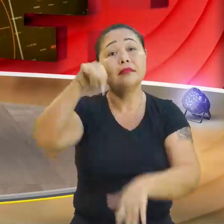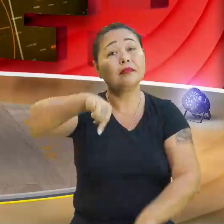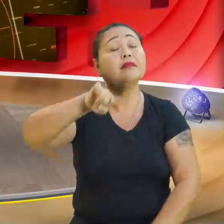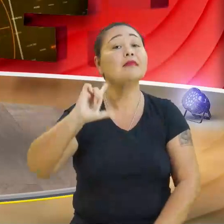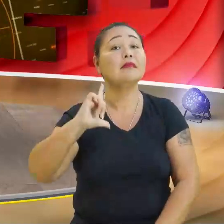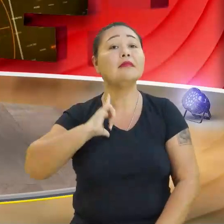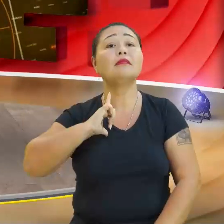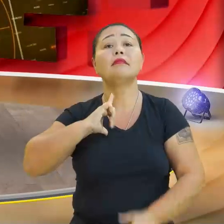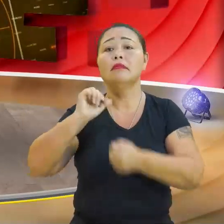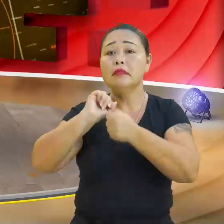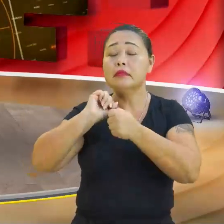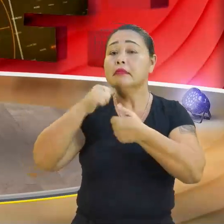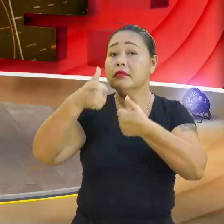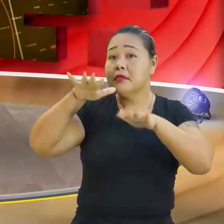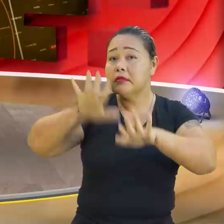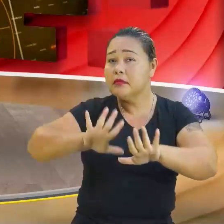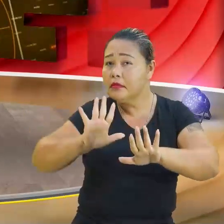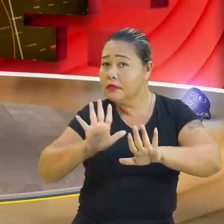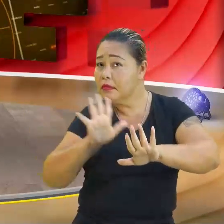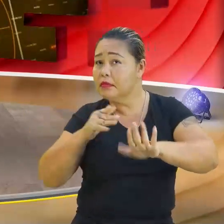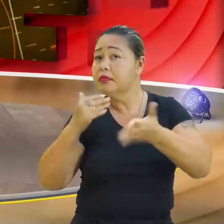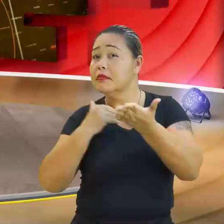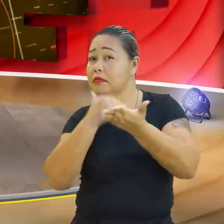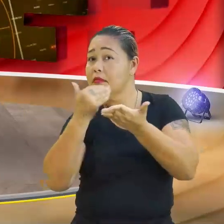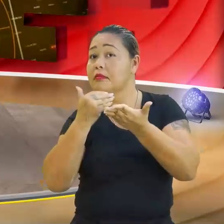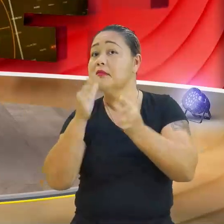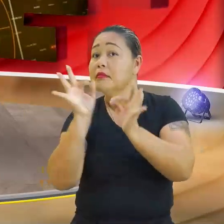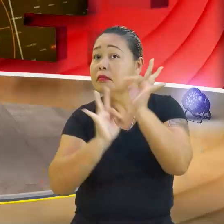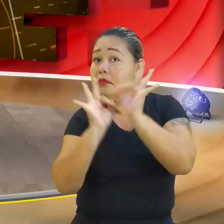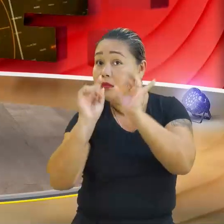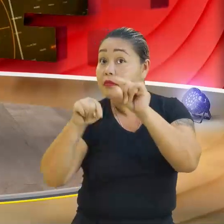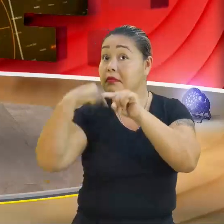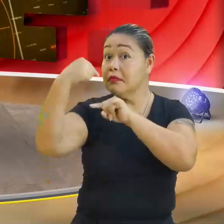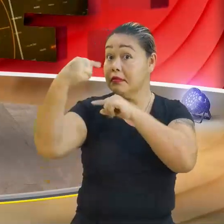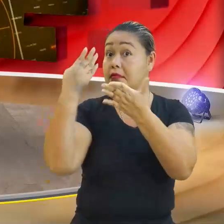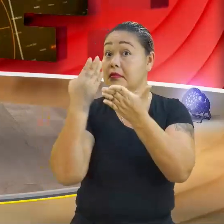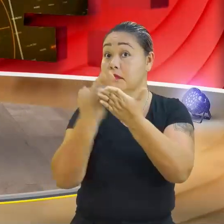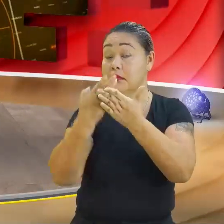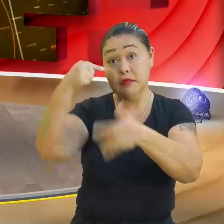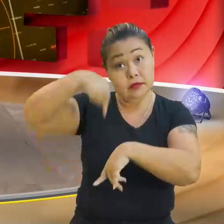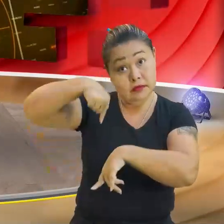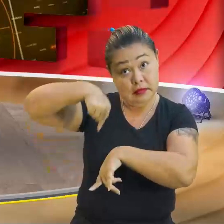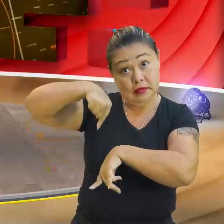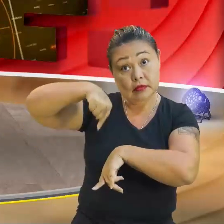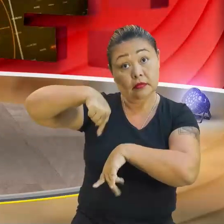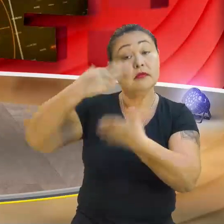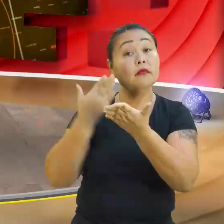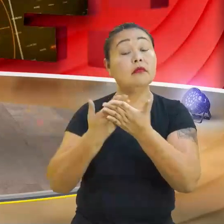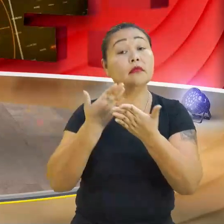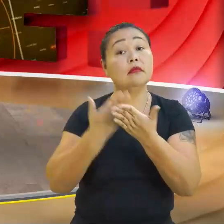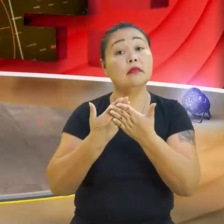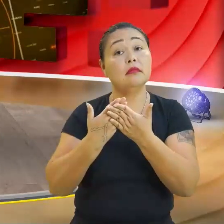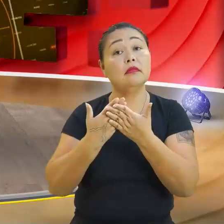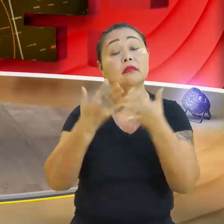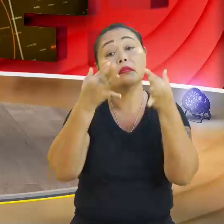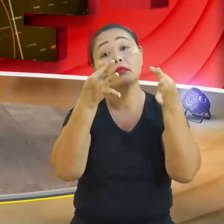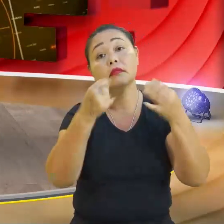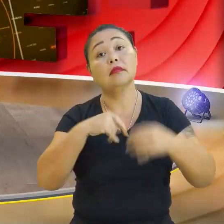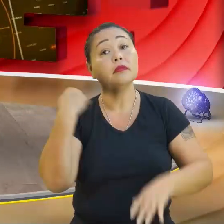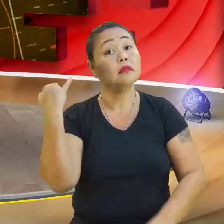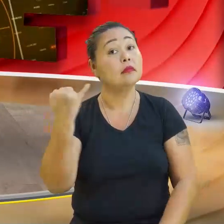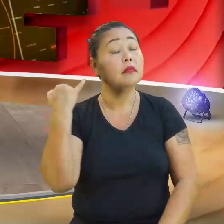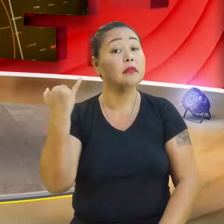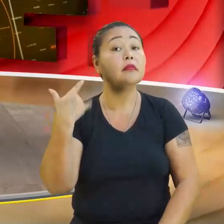a gente deixa sempre engatilhado na próxima aula. E nessa aula de hoje, nós vamos fazer um detalhezinho importante,